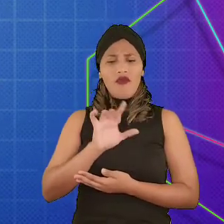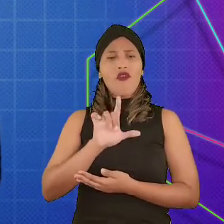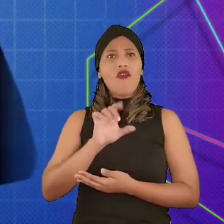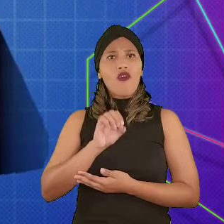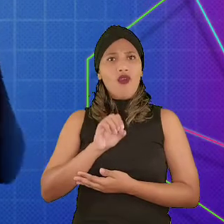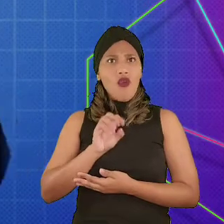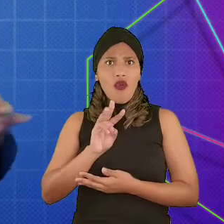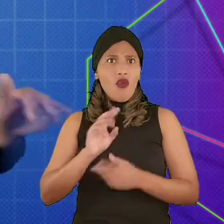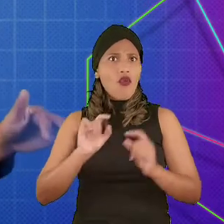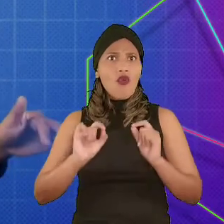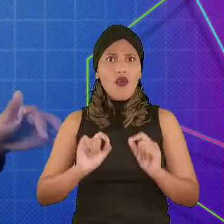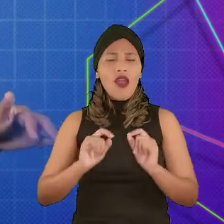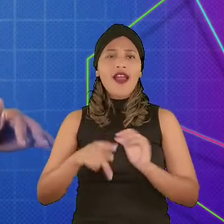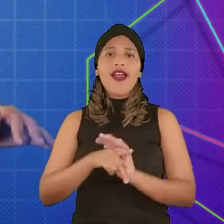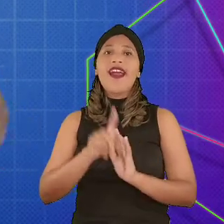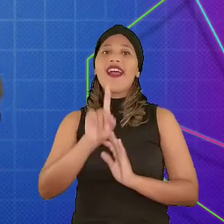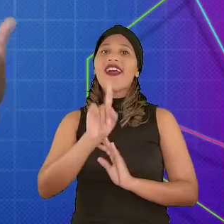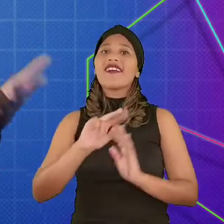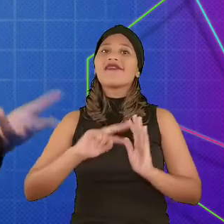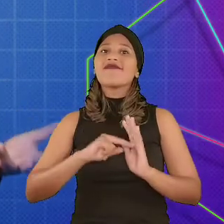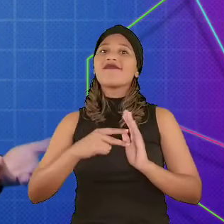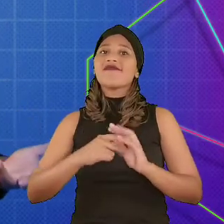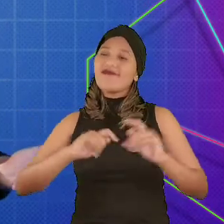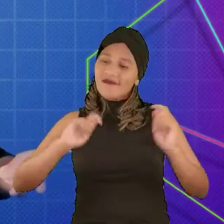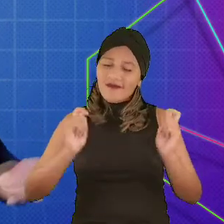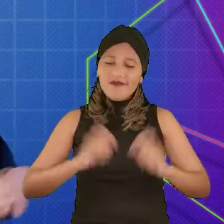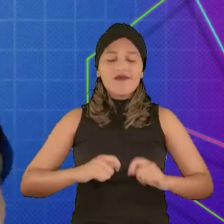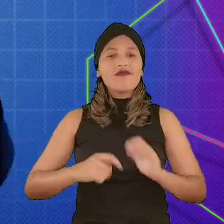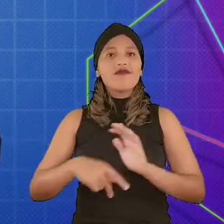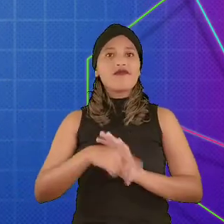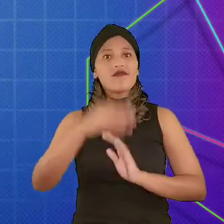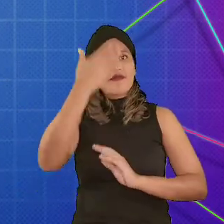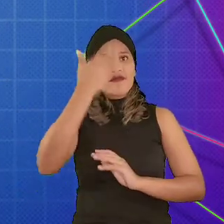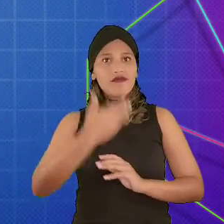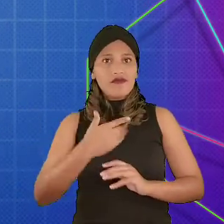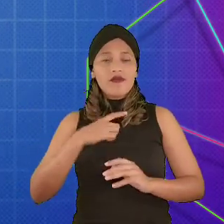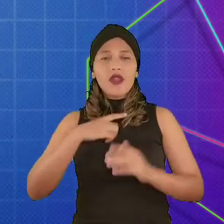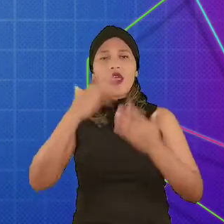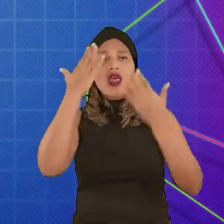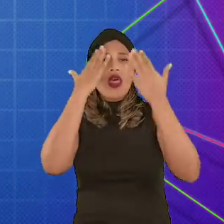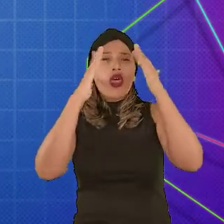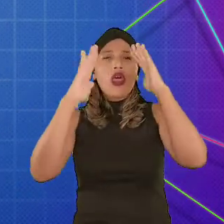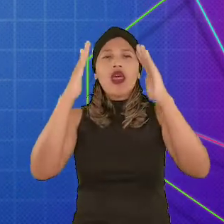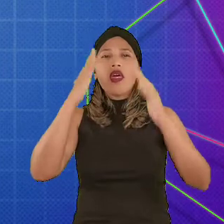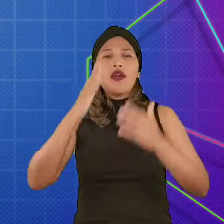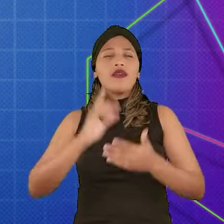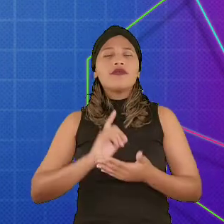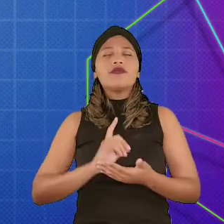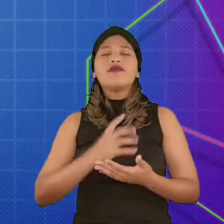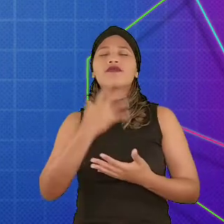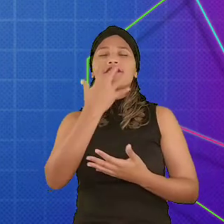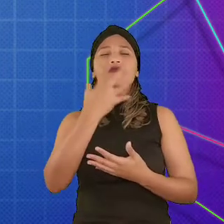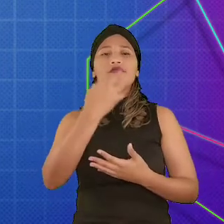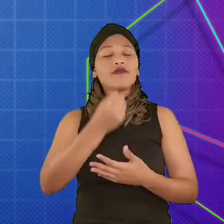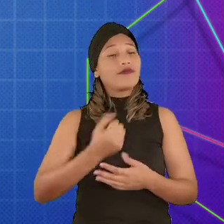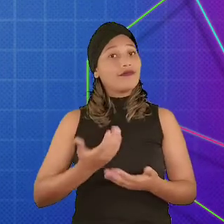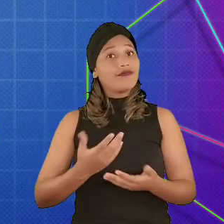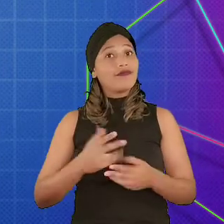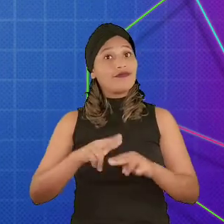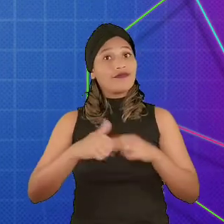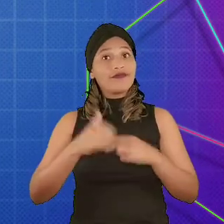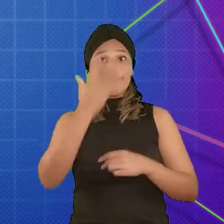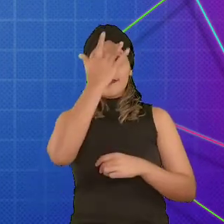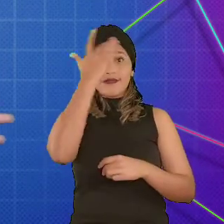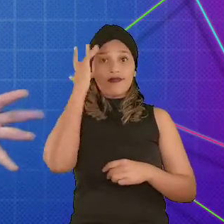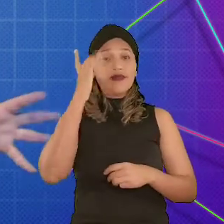fluxo não é nada mais, nada menos que a capacidade de um indivíduo de ficar imerso em uma tarefa, pois é justamente como as